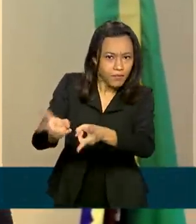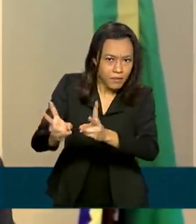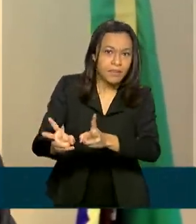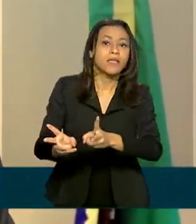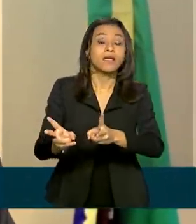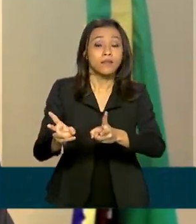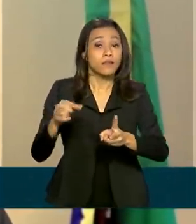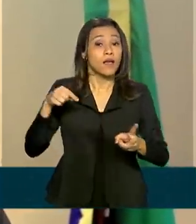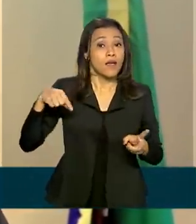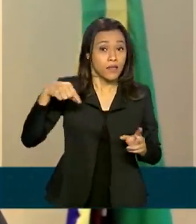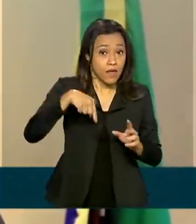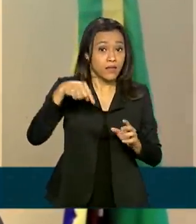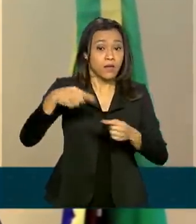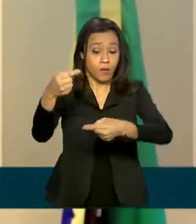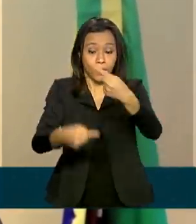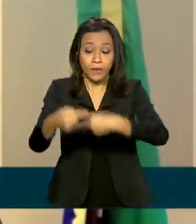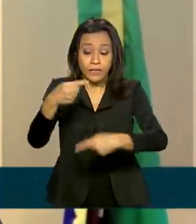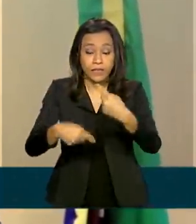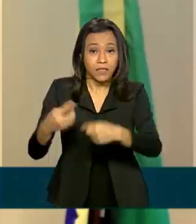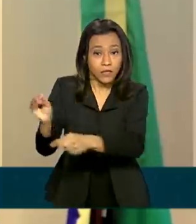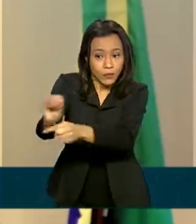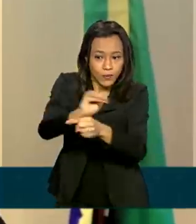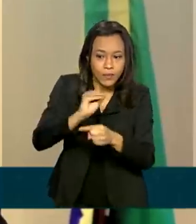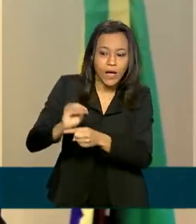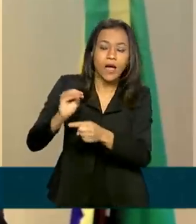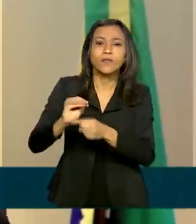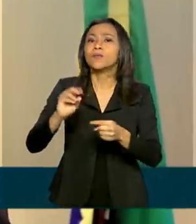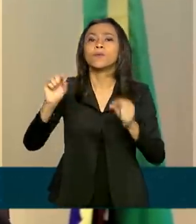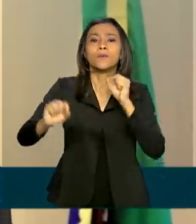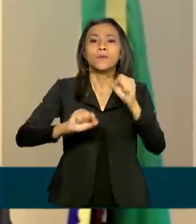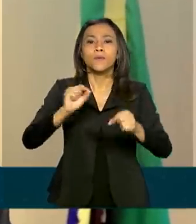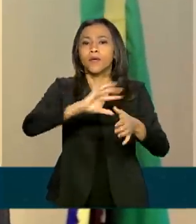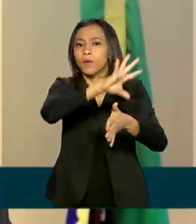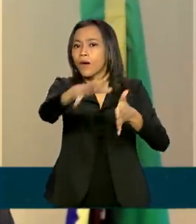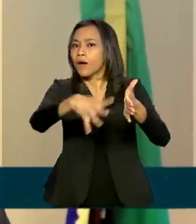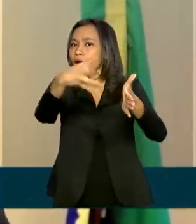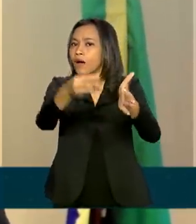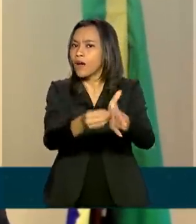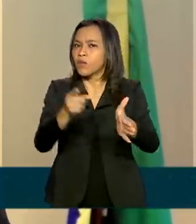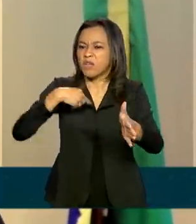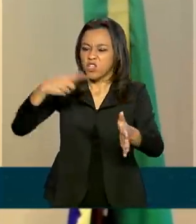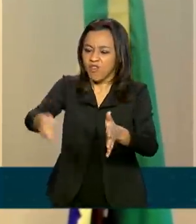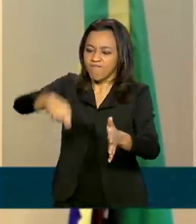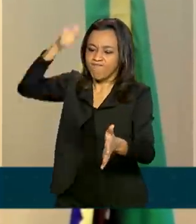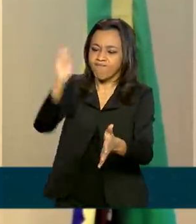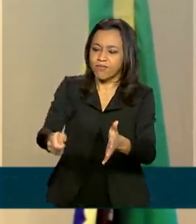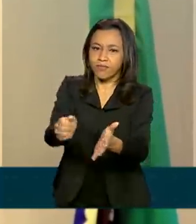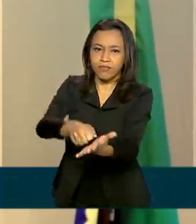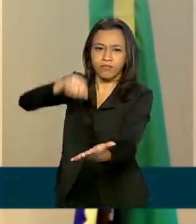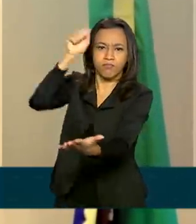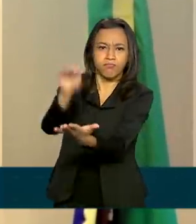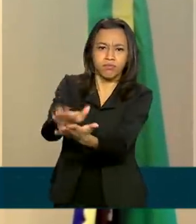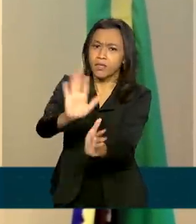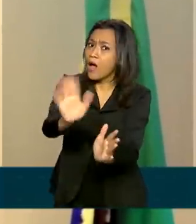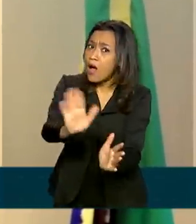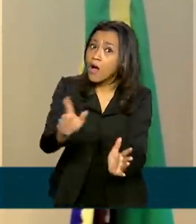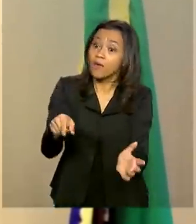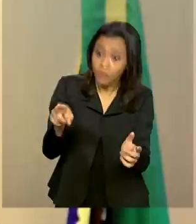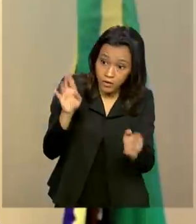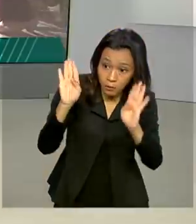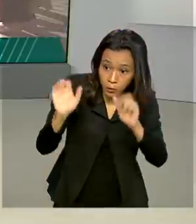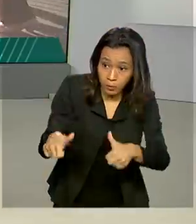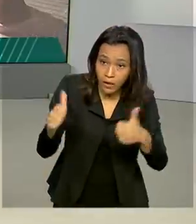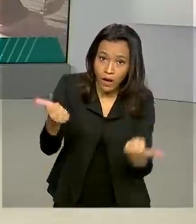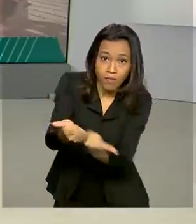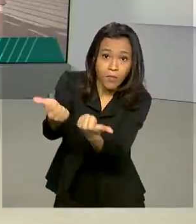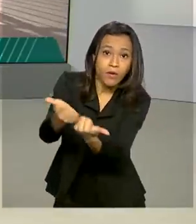seja, nessa política de preservação e cuidado com a floresta amazônica, não é só punir e fiscalizar, mas também incentivar quem faz as coisas direito.